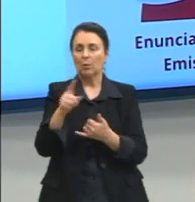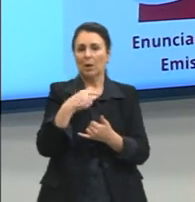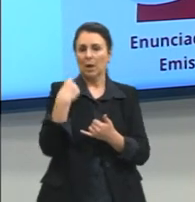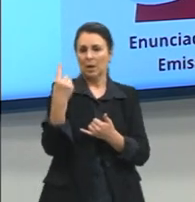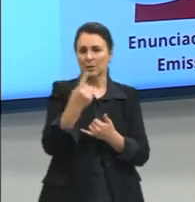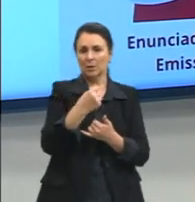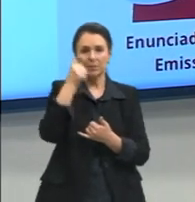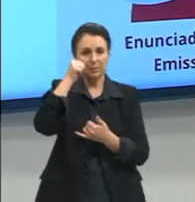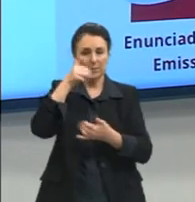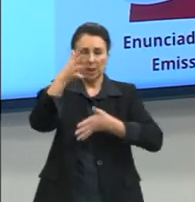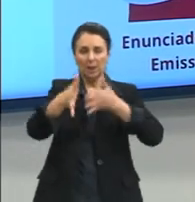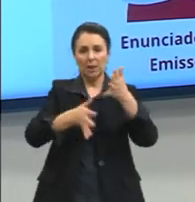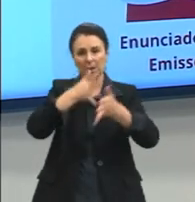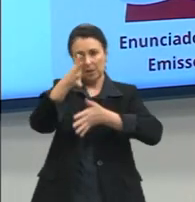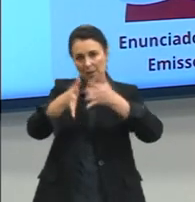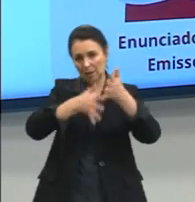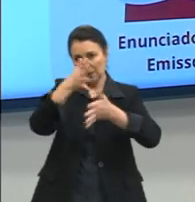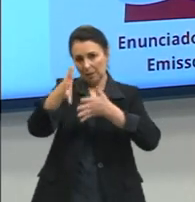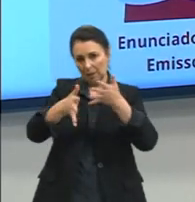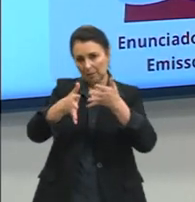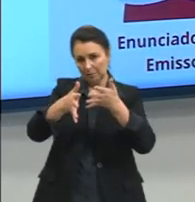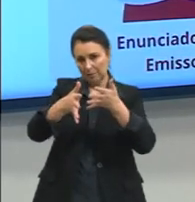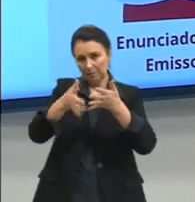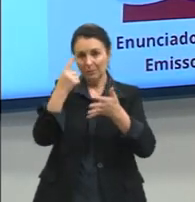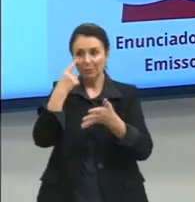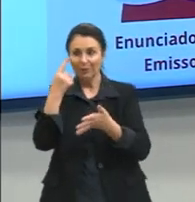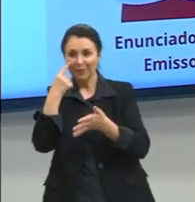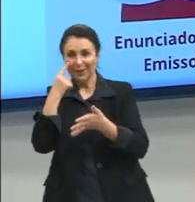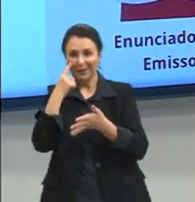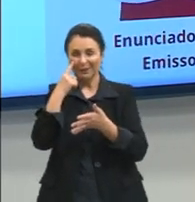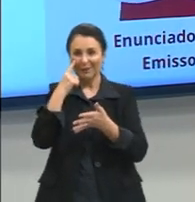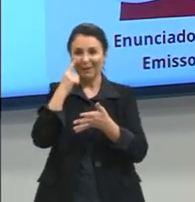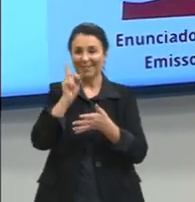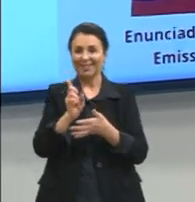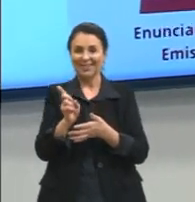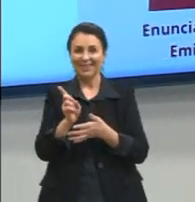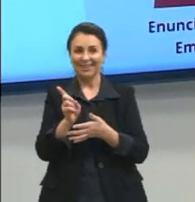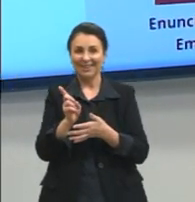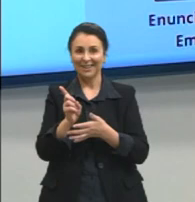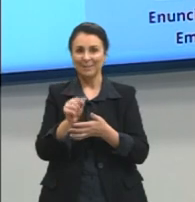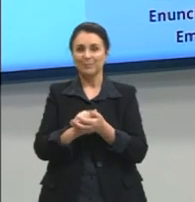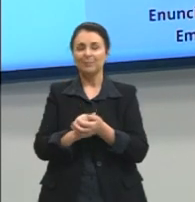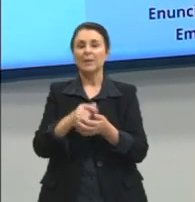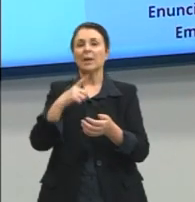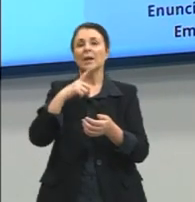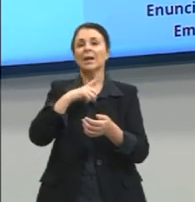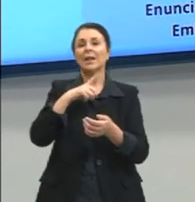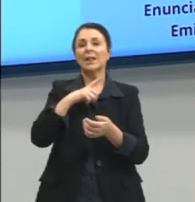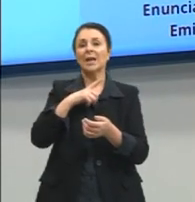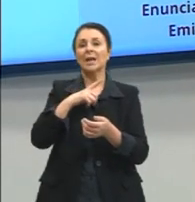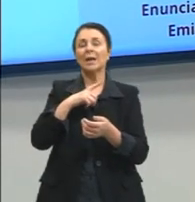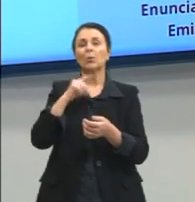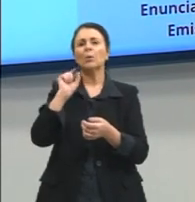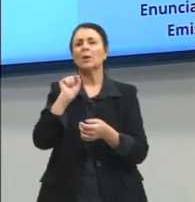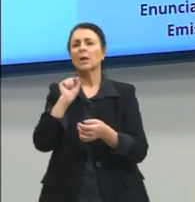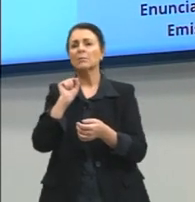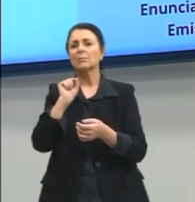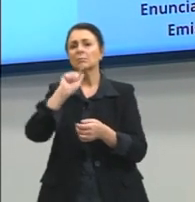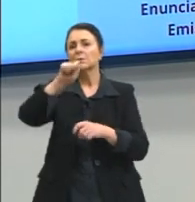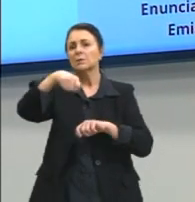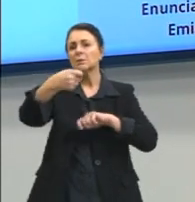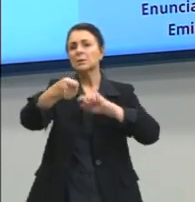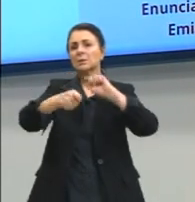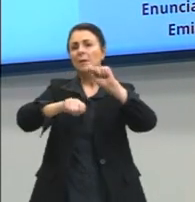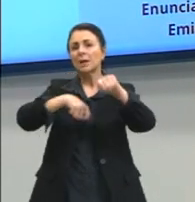meninas de Libras, que vocês estão vendo aqui no cantinho da tela. O caso de emissão de Libras são os sinais,